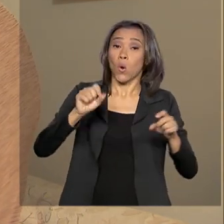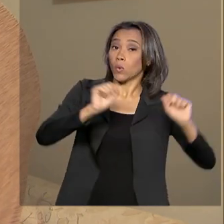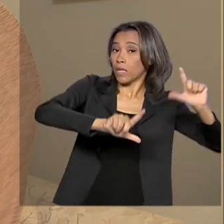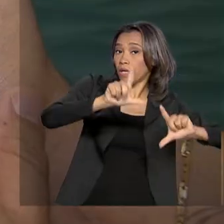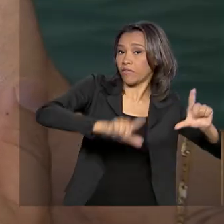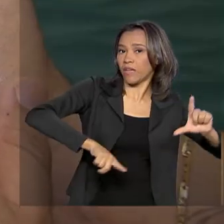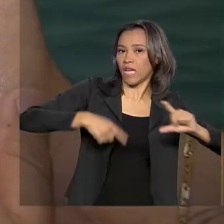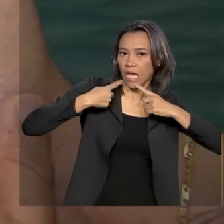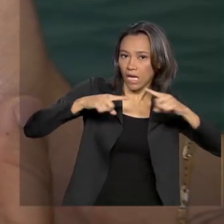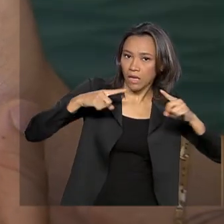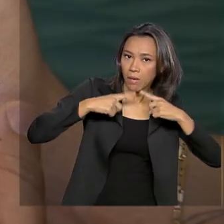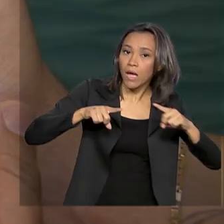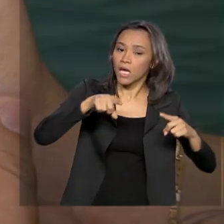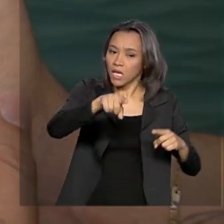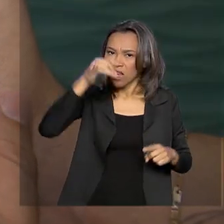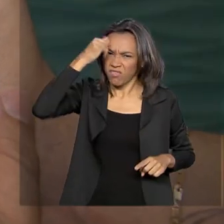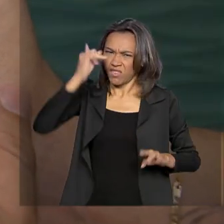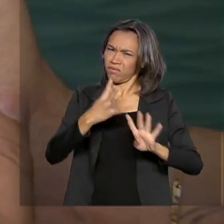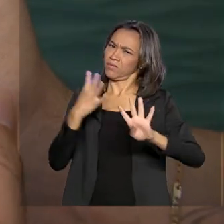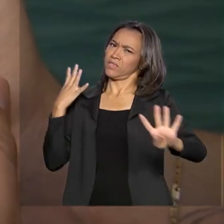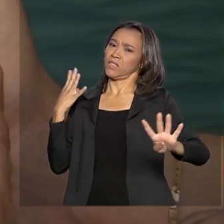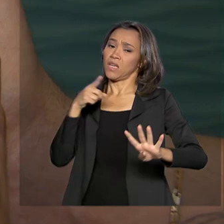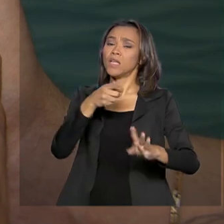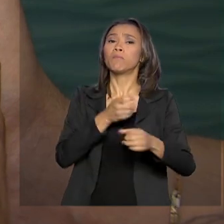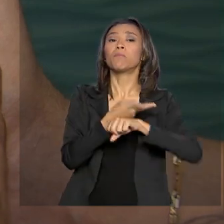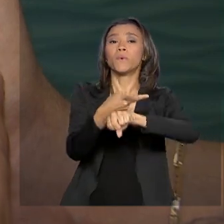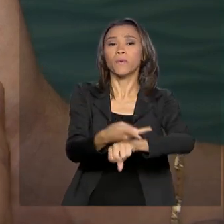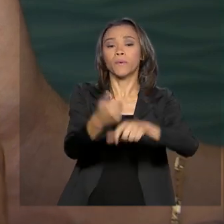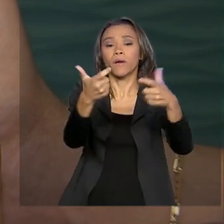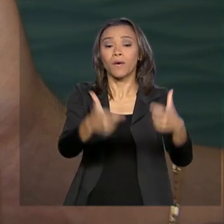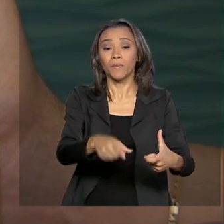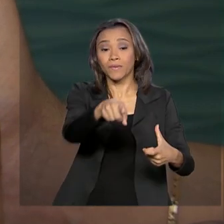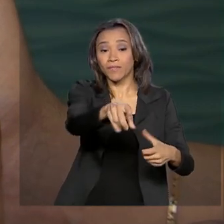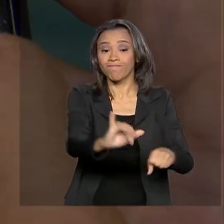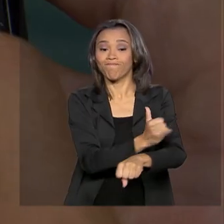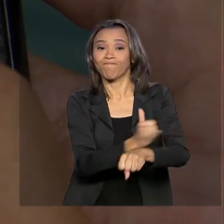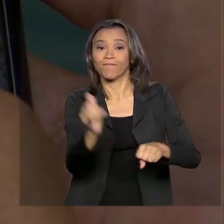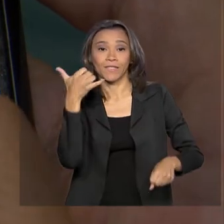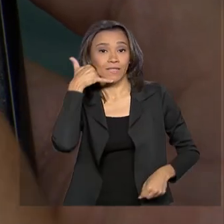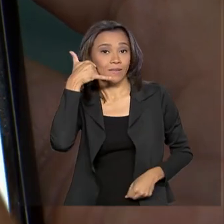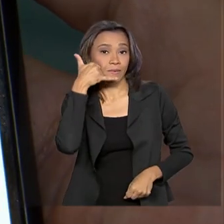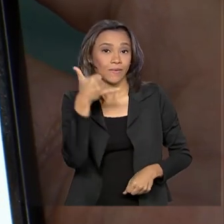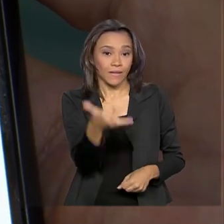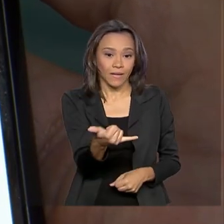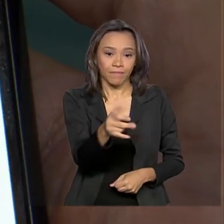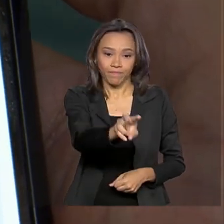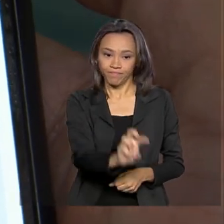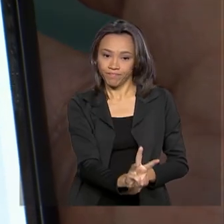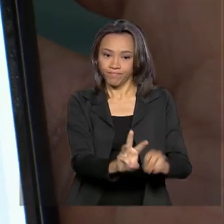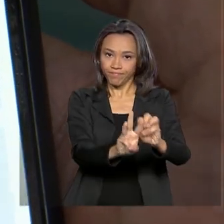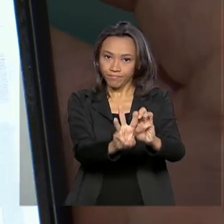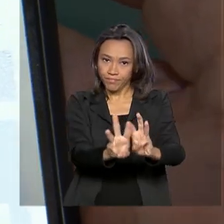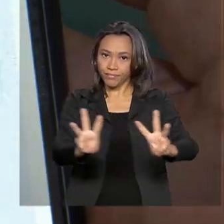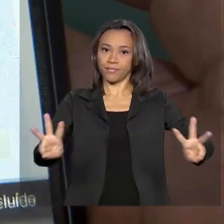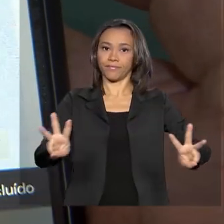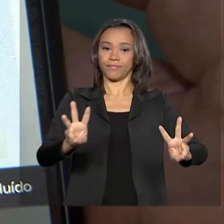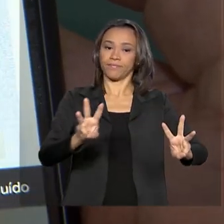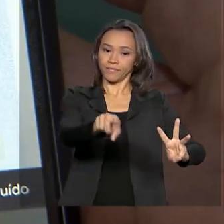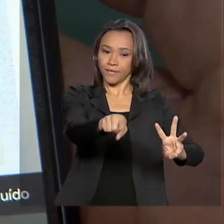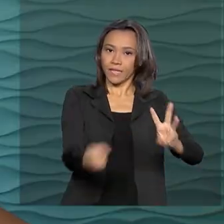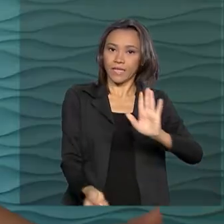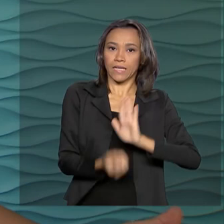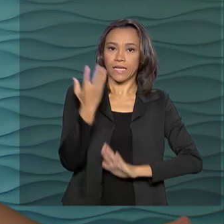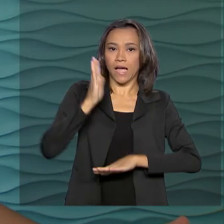assinatura. Nessas situações, ele busca ferramentas mais rápidas e eficientes, como a plataforma digital criada pelo Ministério da